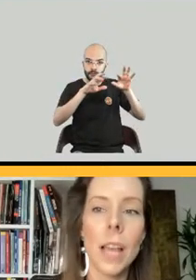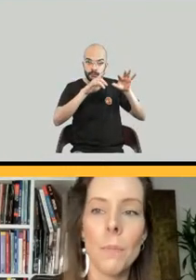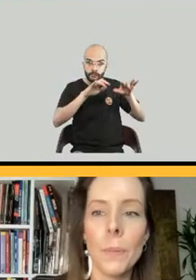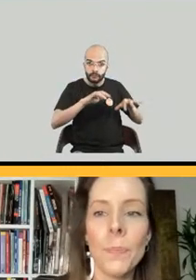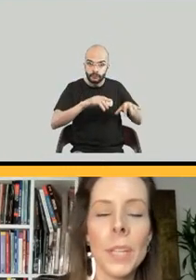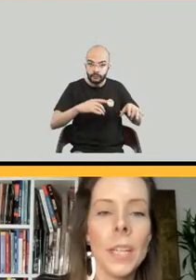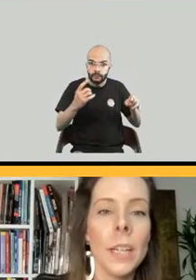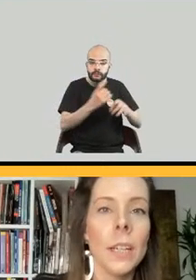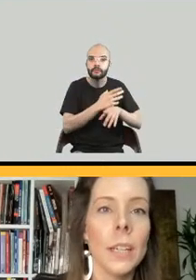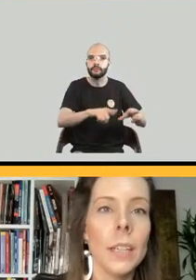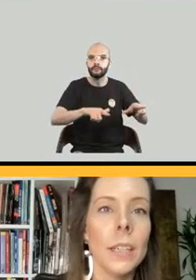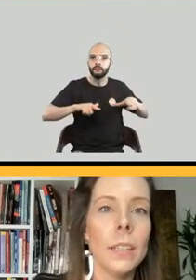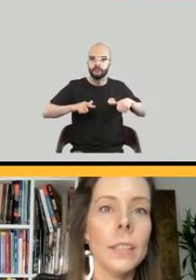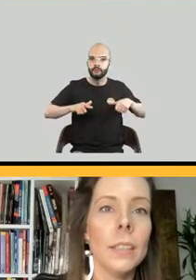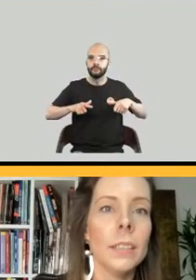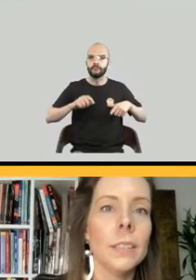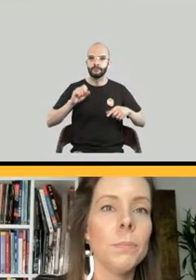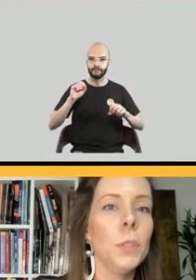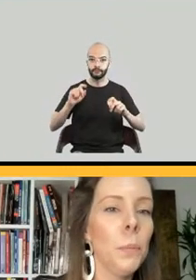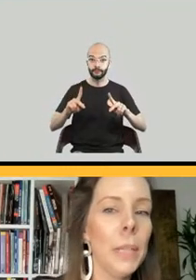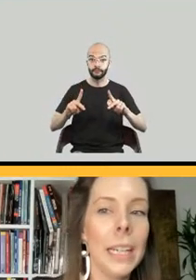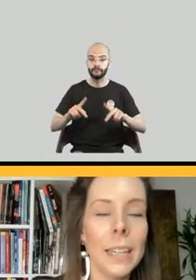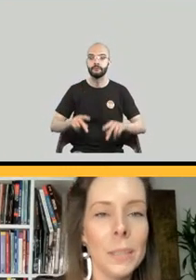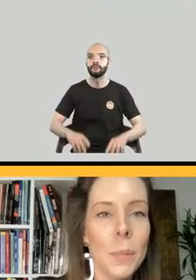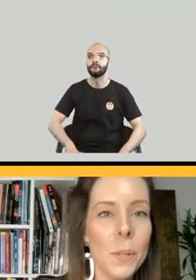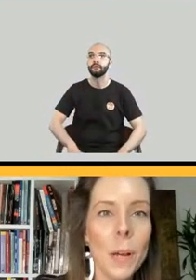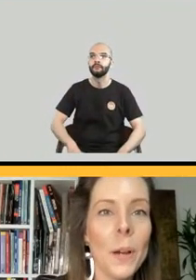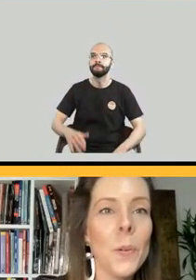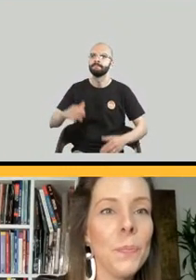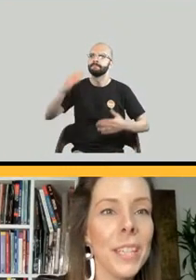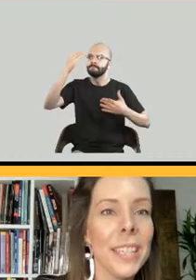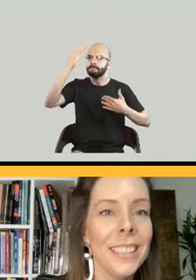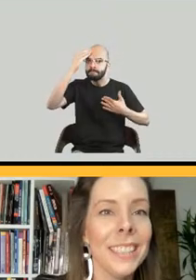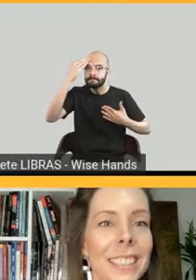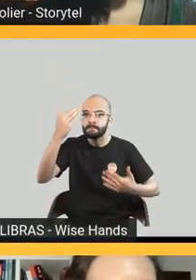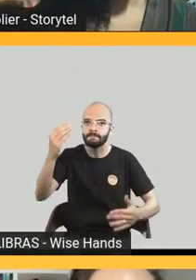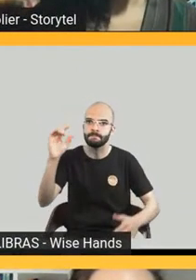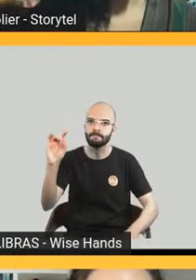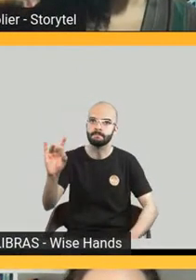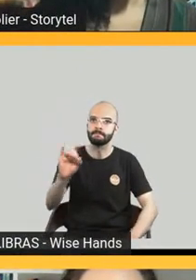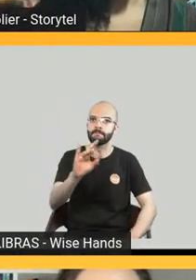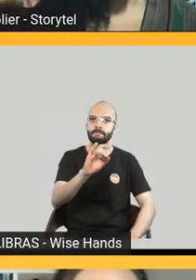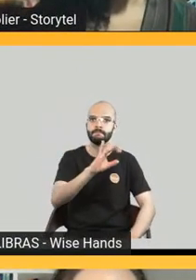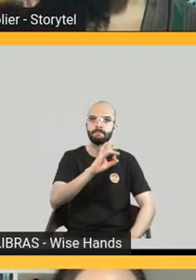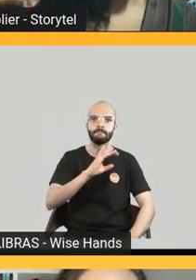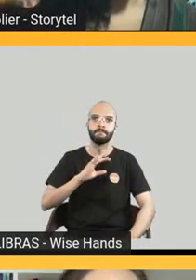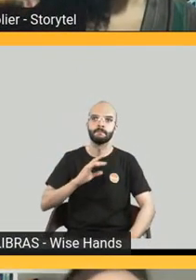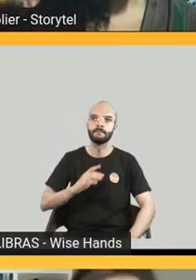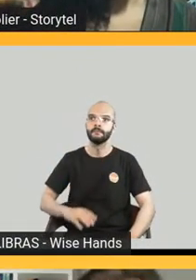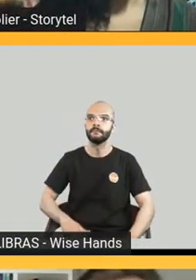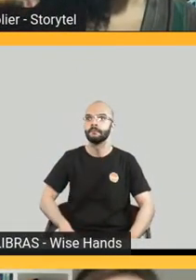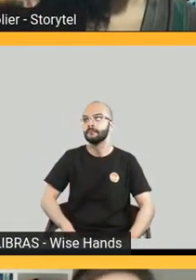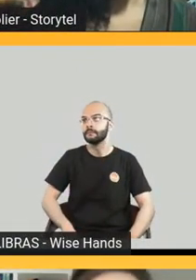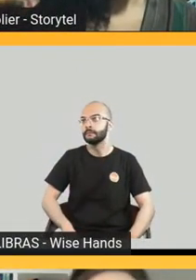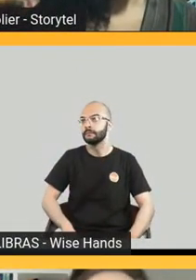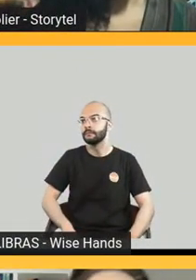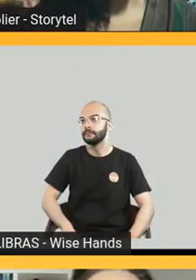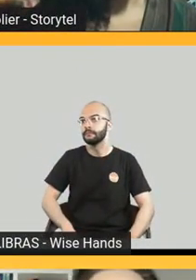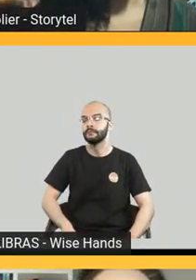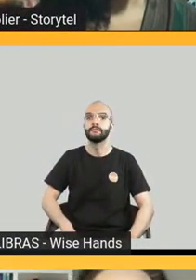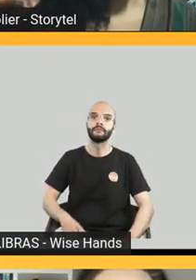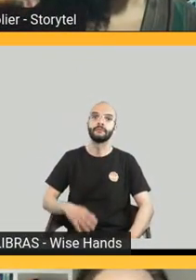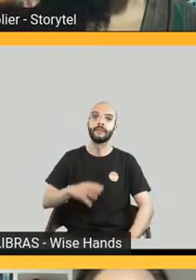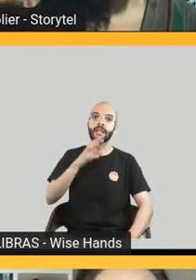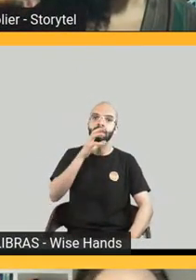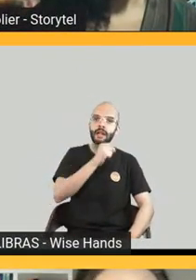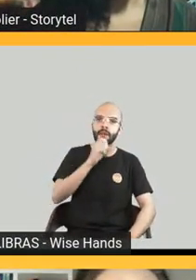não recebe muito obrigada pessoal e um bom sábado aí